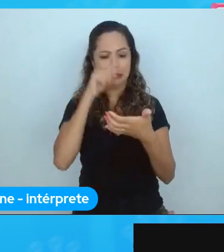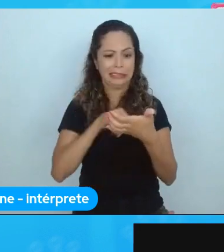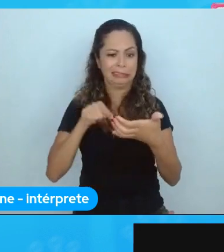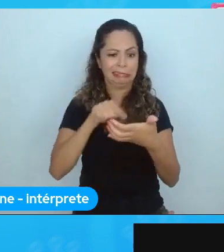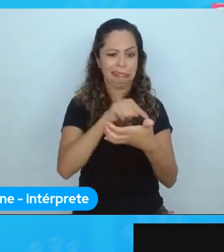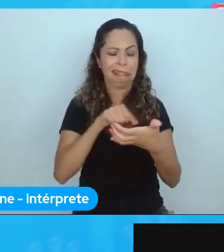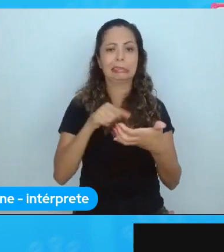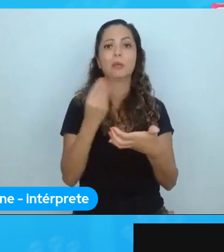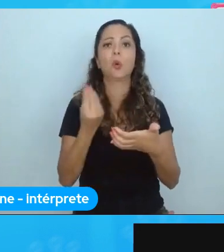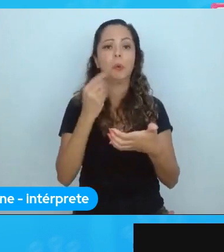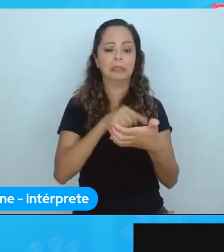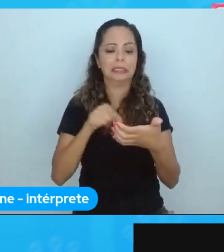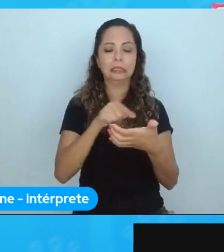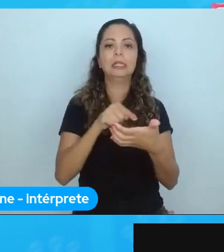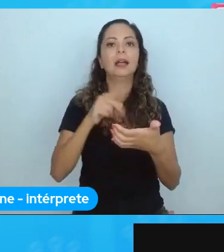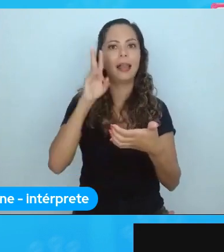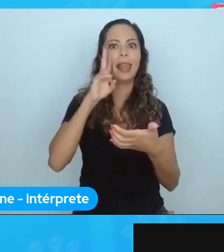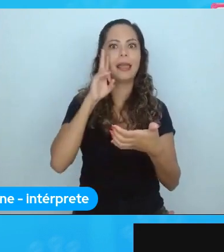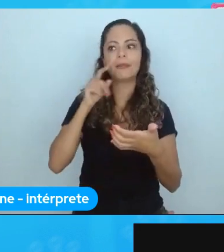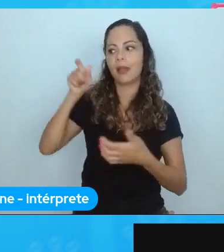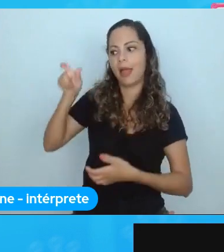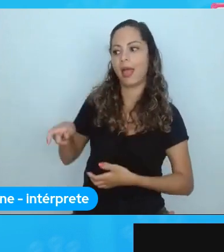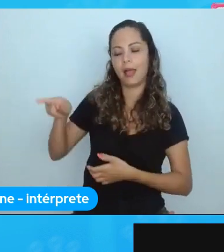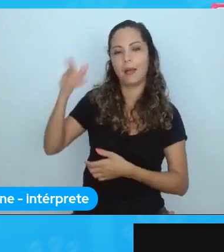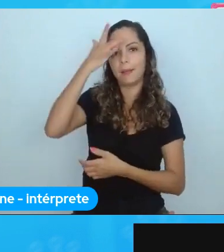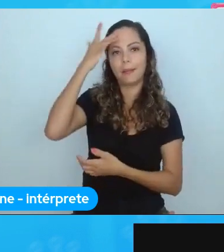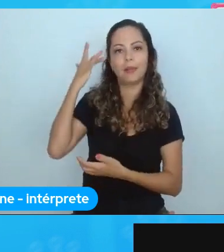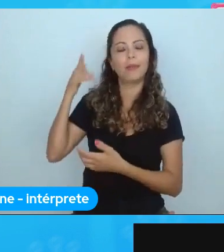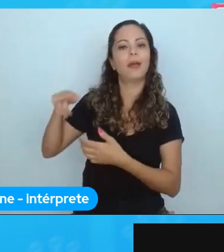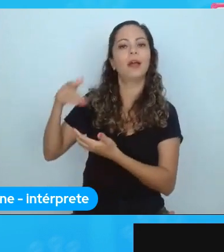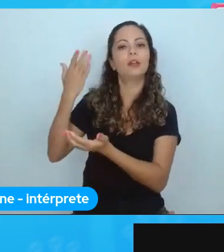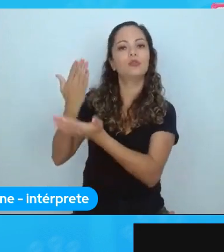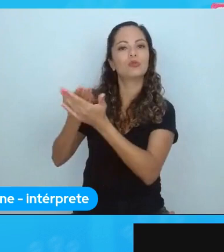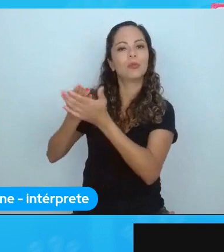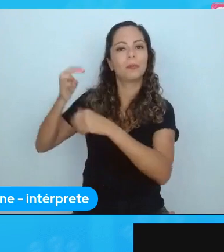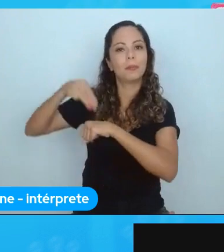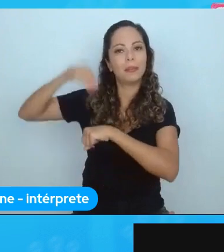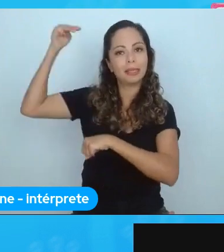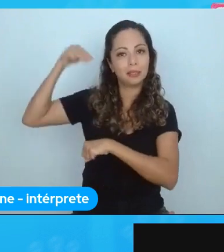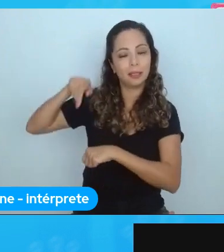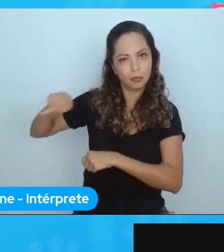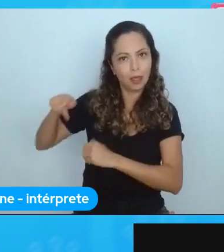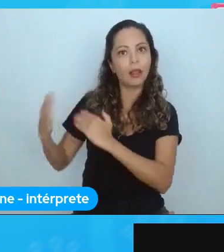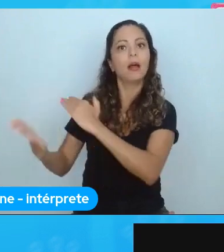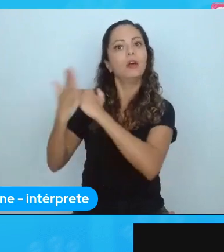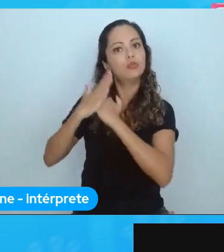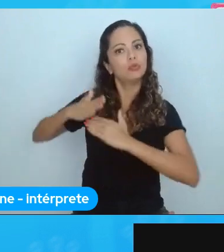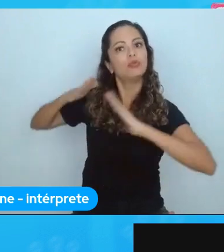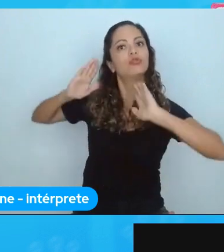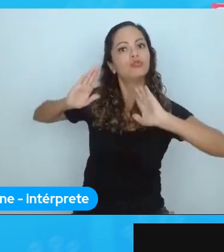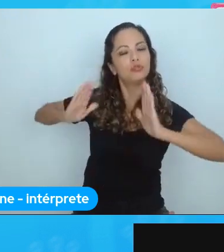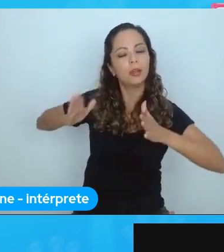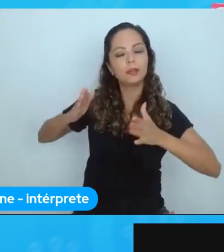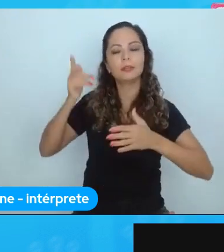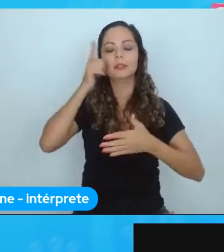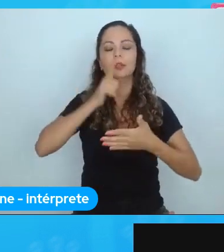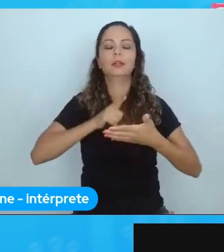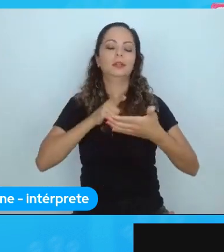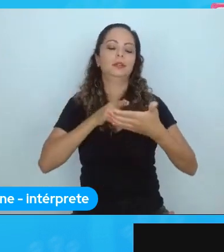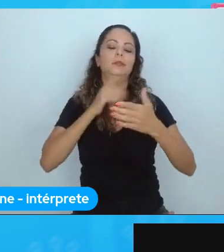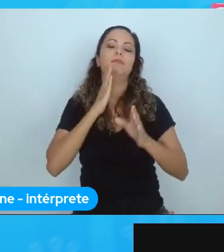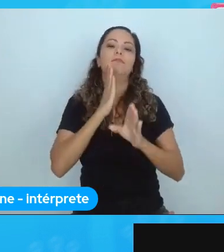que me ajudava muito para poder tirar esses resultados. E eu, eu acho que eu diria que